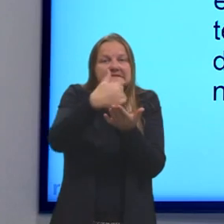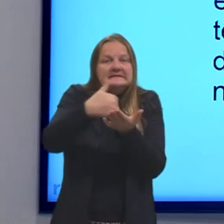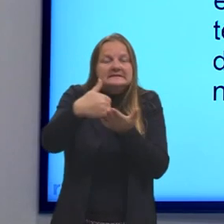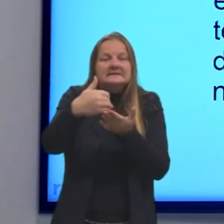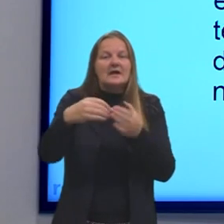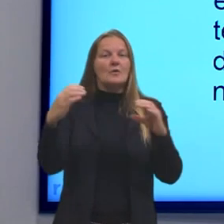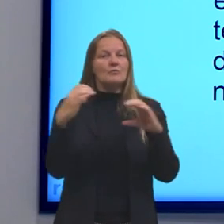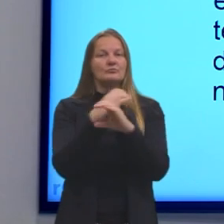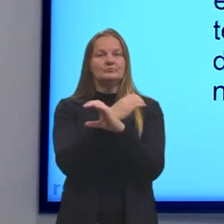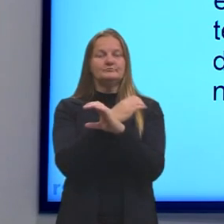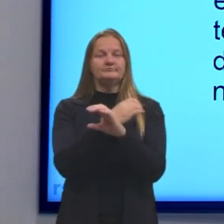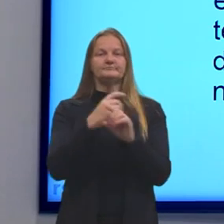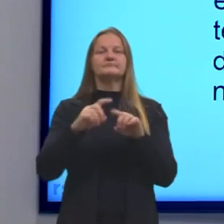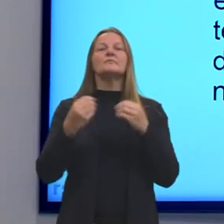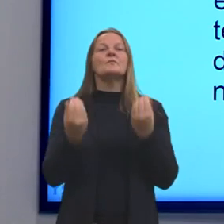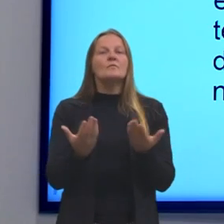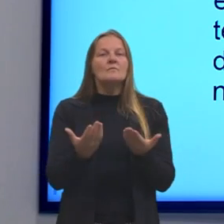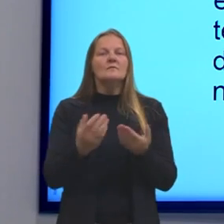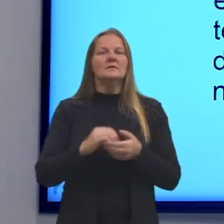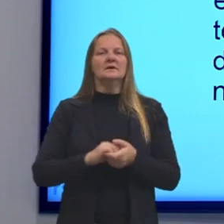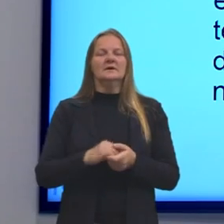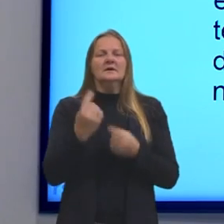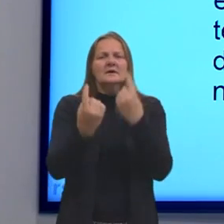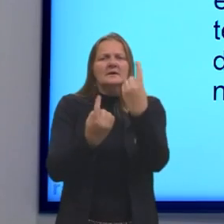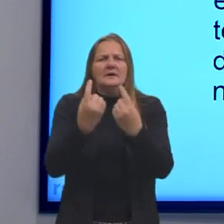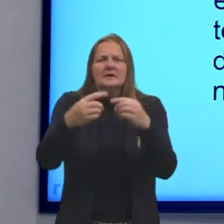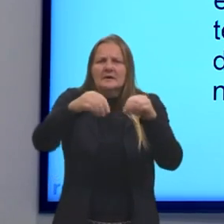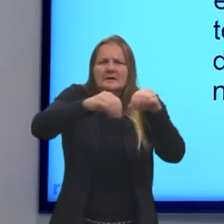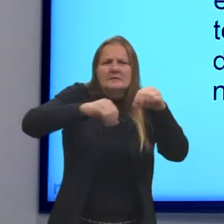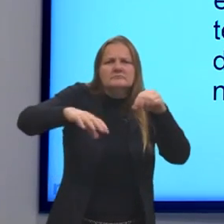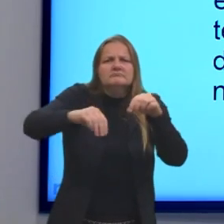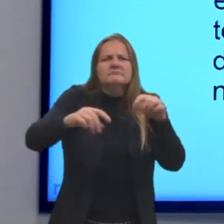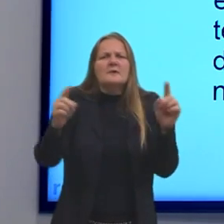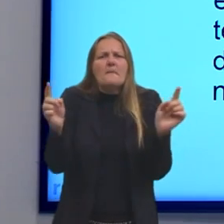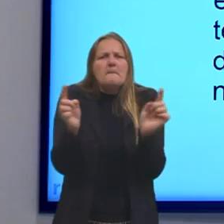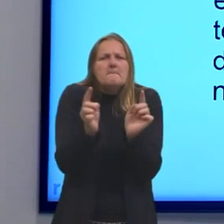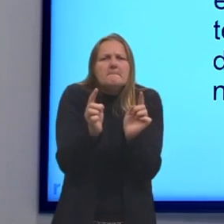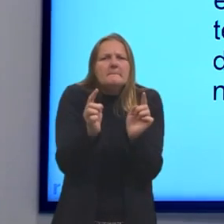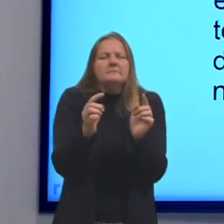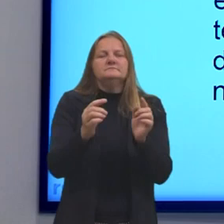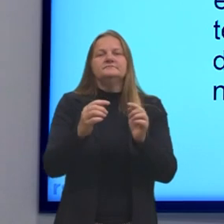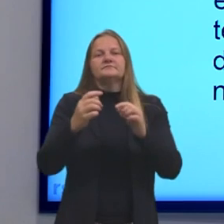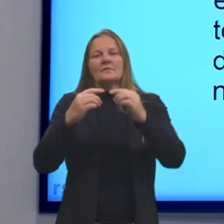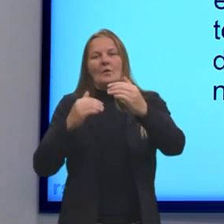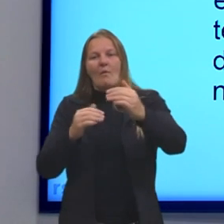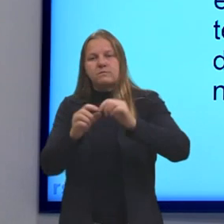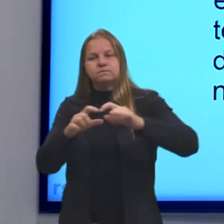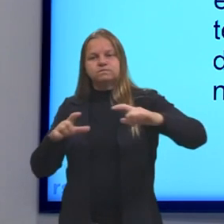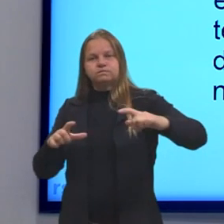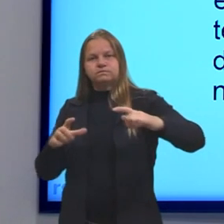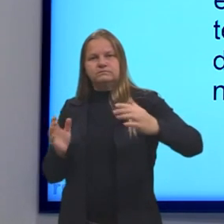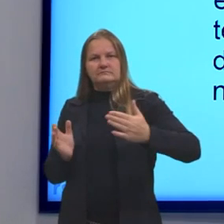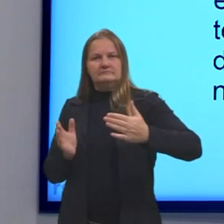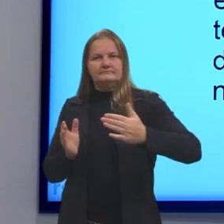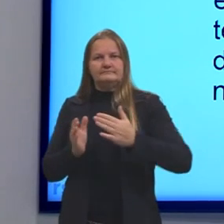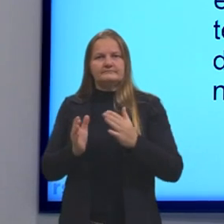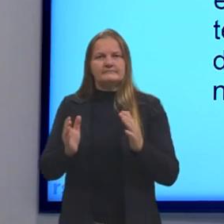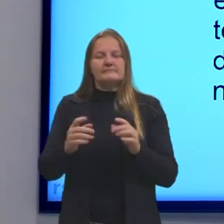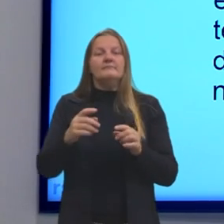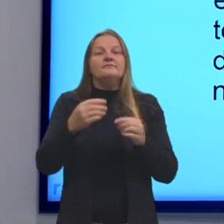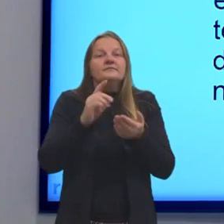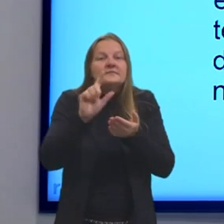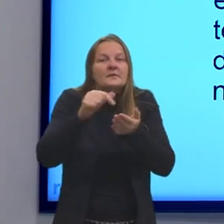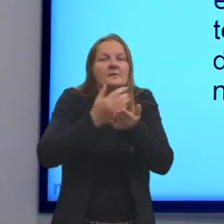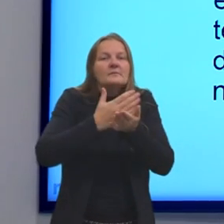completa. Ou seja, alguns terrenos mediam parte do total dos demais terrenos. A partir